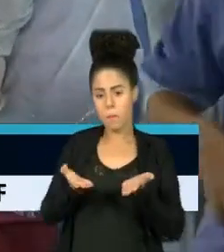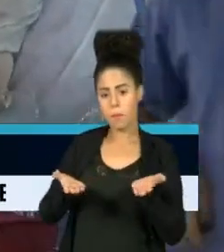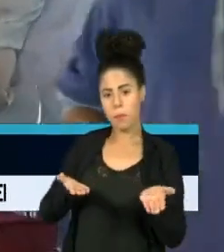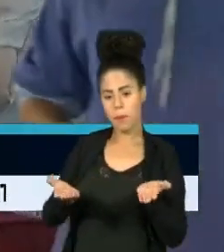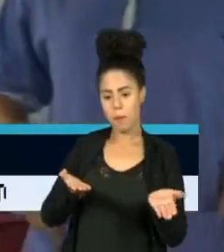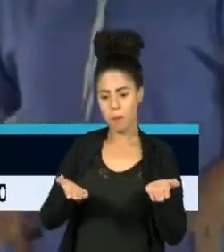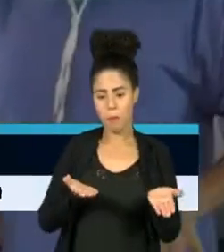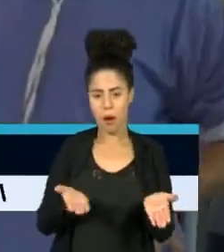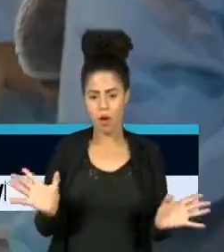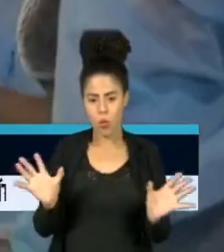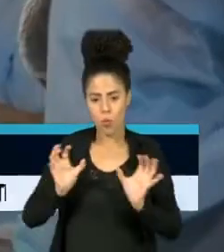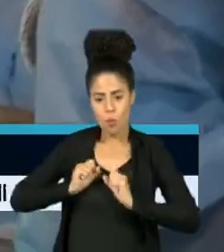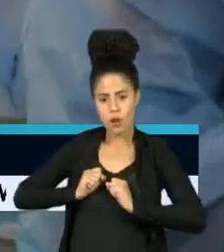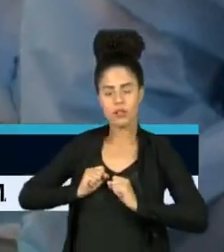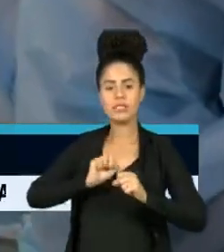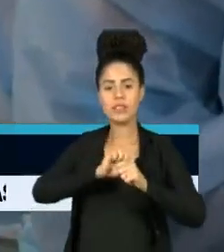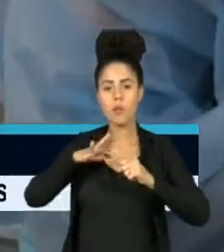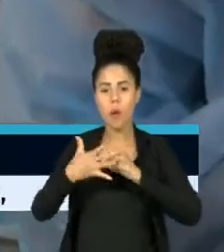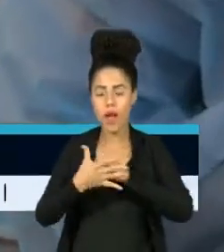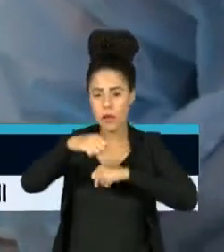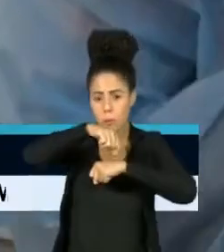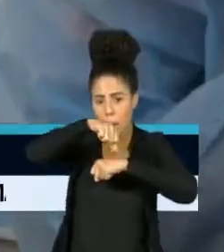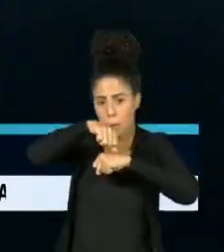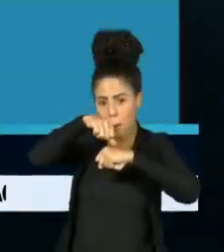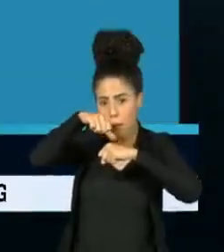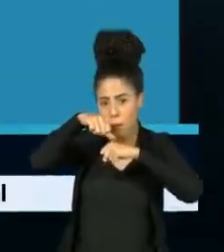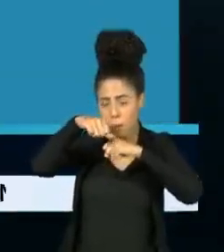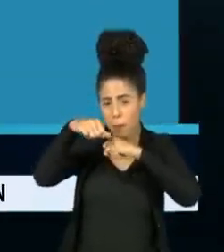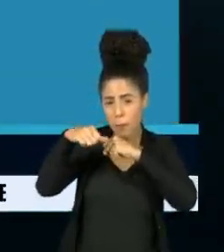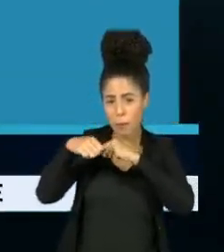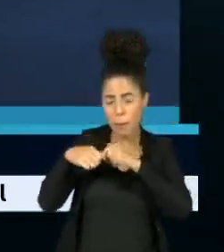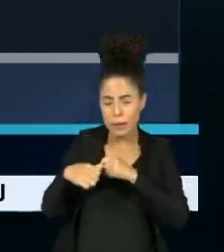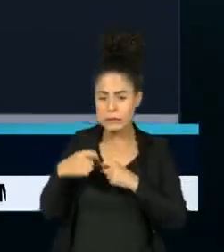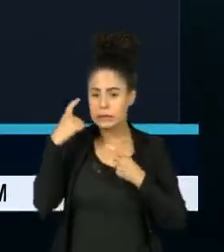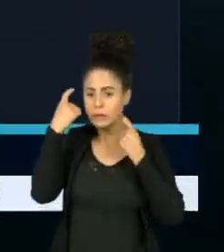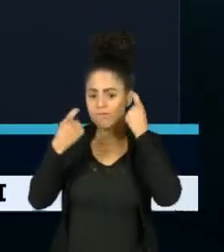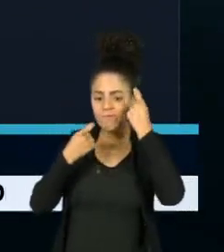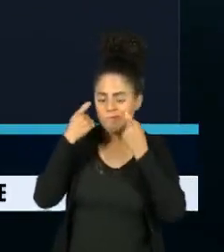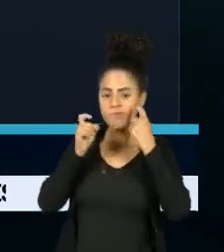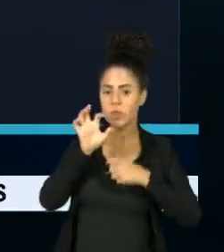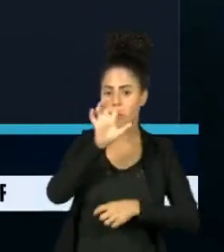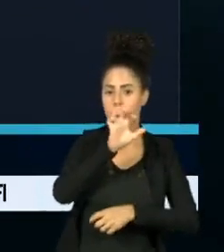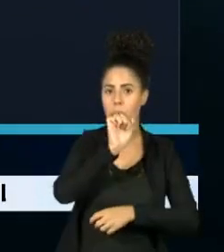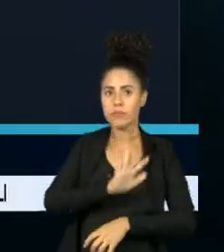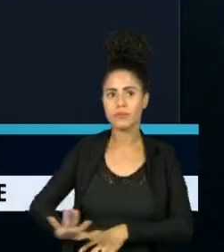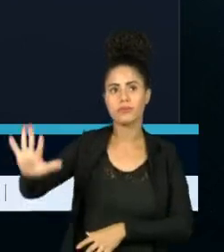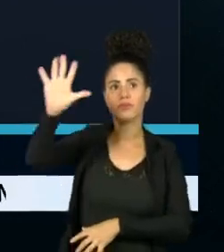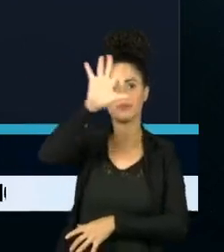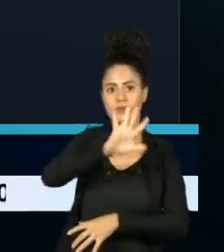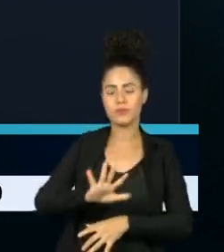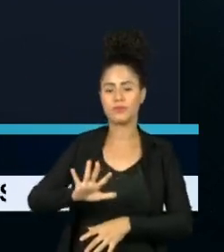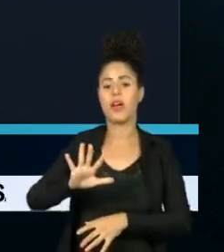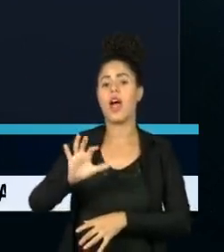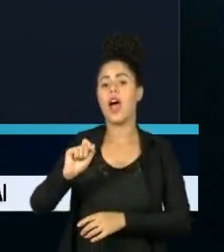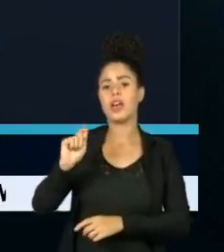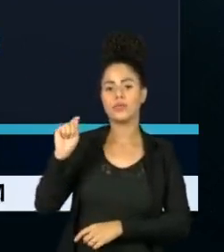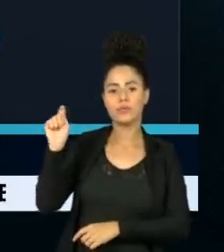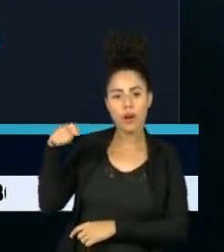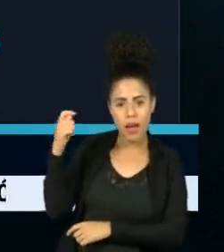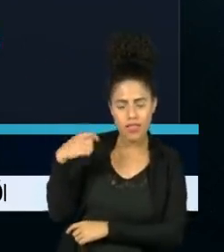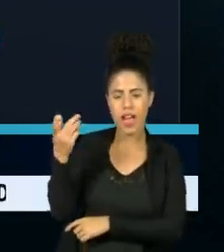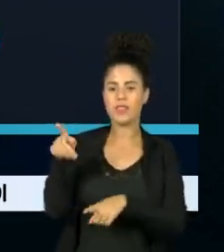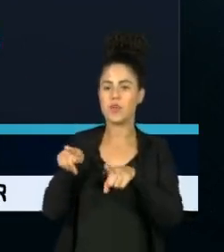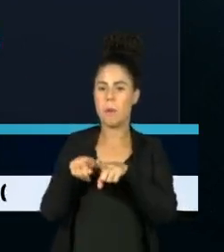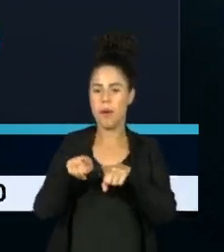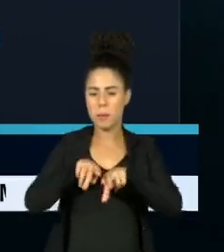contaminados pela Ômicron. A lotação das UTIs preocupa em outros estados. Na capital do Rio Grande do Sul, mais da